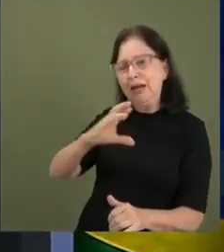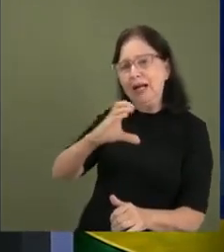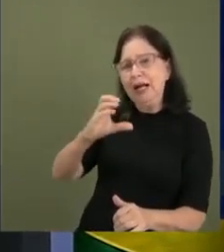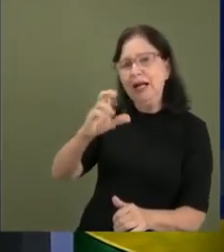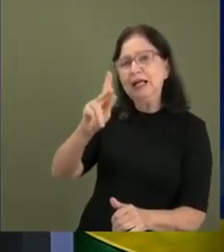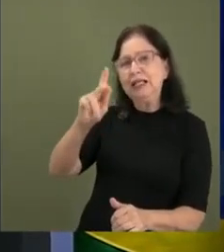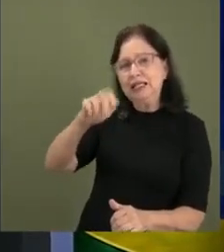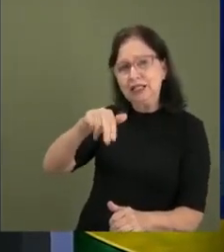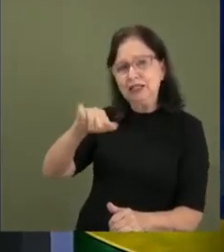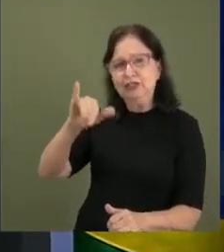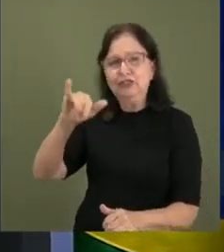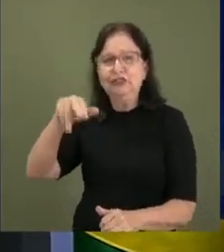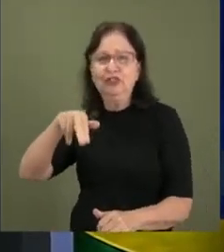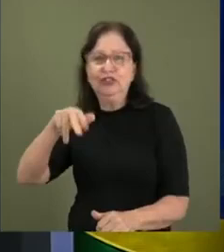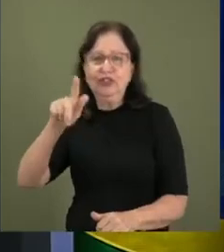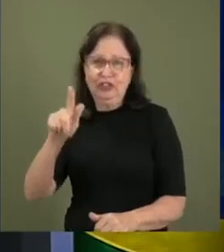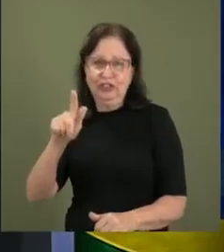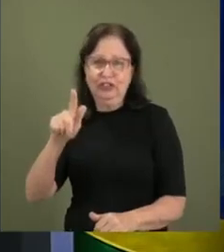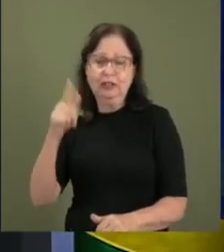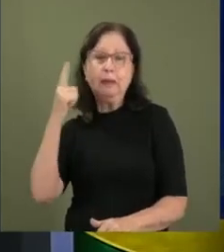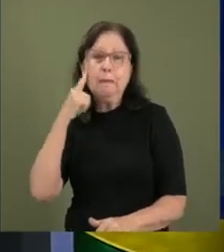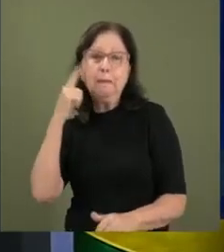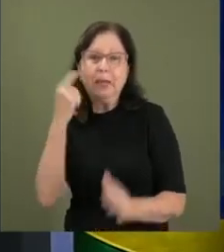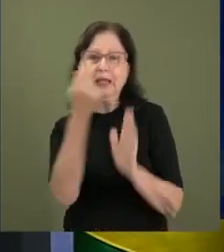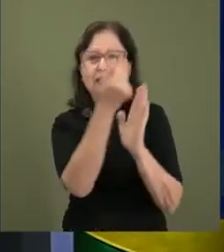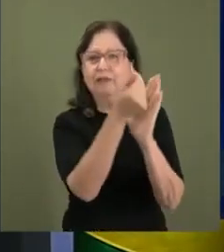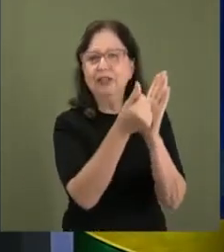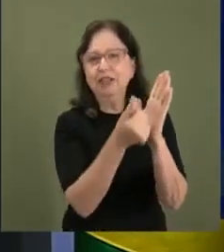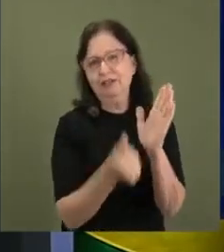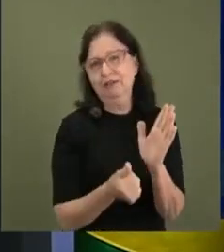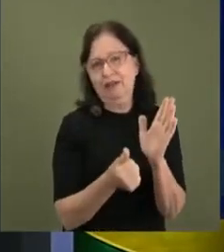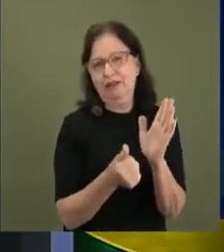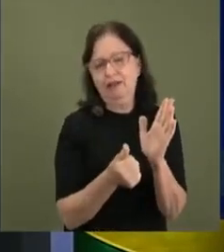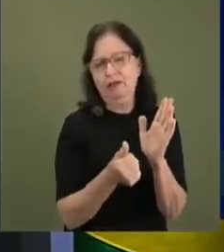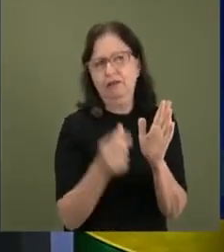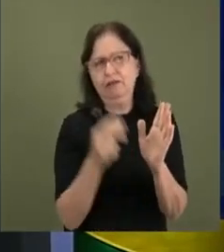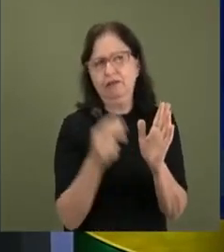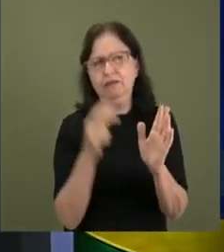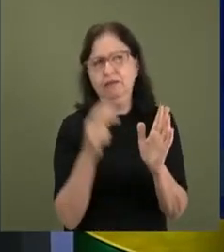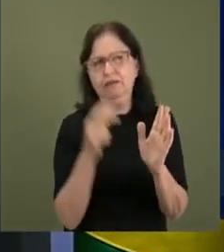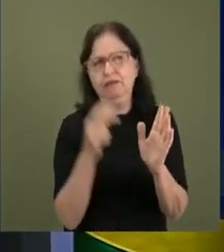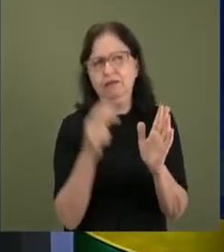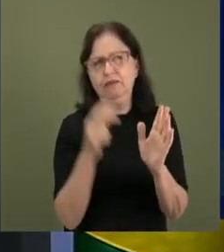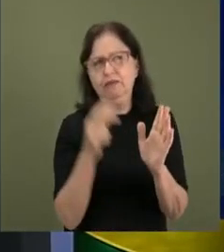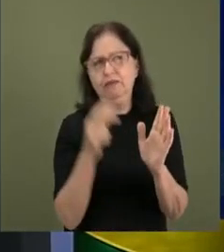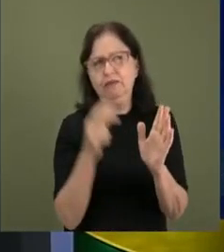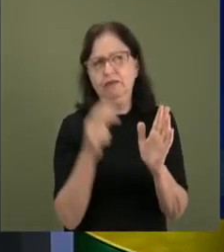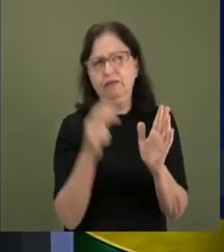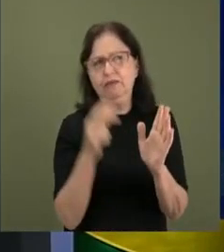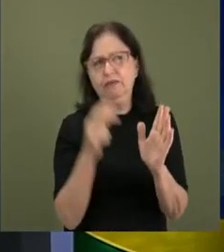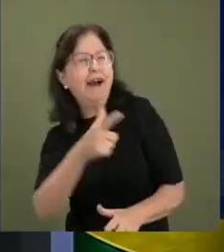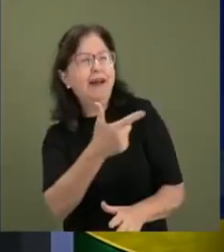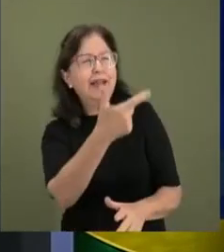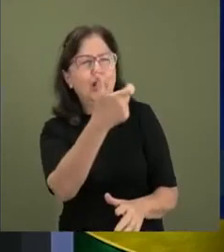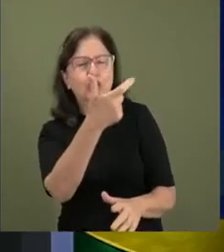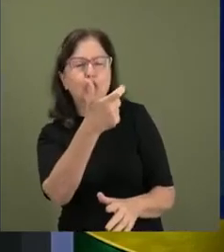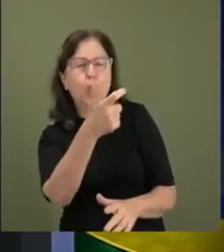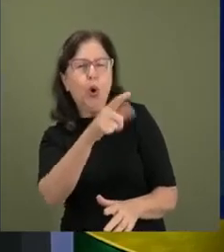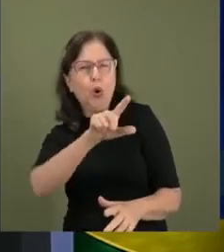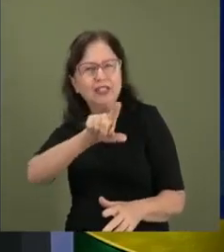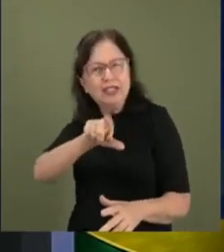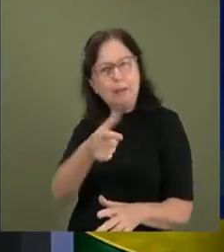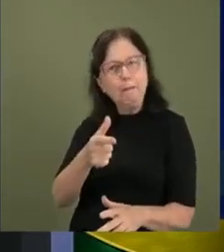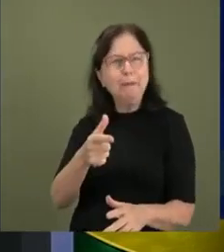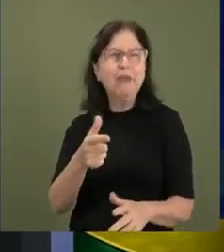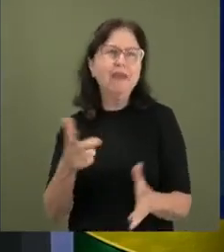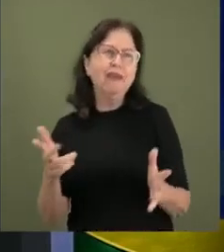Então, quando você vai ao site dessas empresas, venha e ganhe 12 mil. Você começou com 100 reais e terminou com um milhão. E não é venha se divertir com o seu